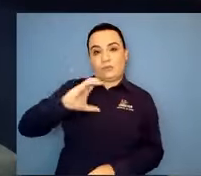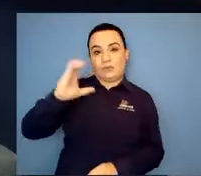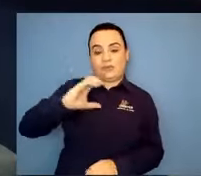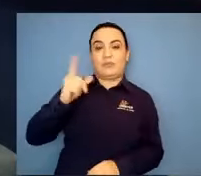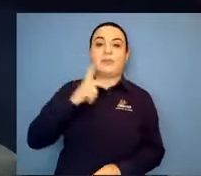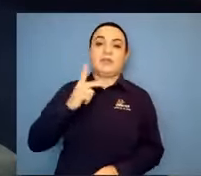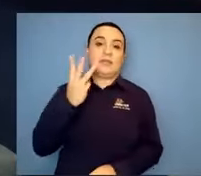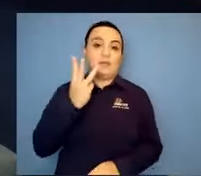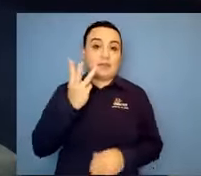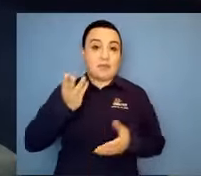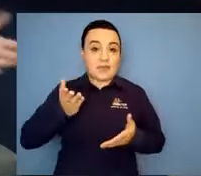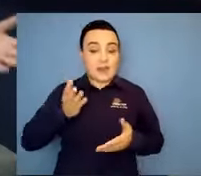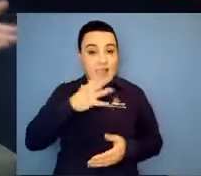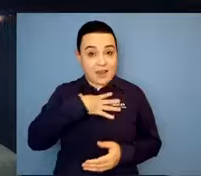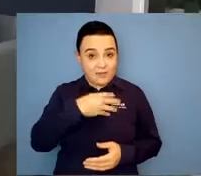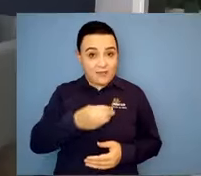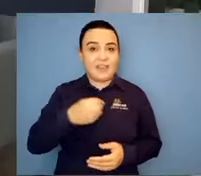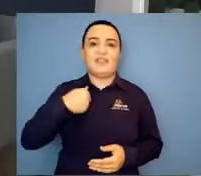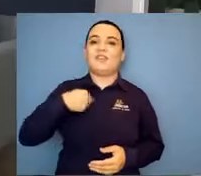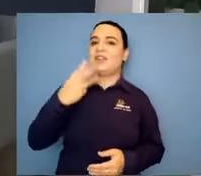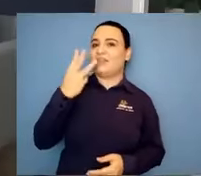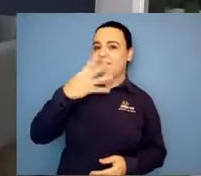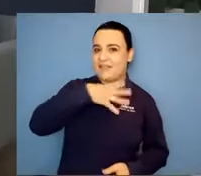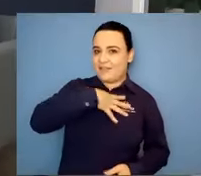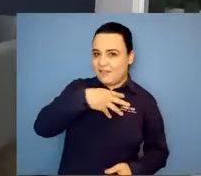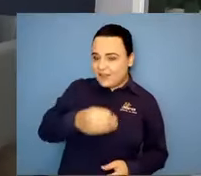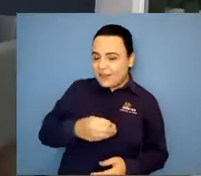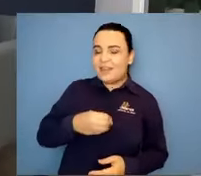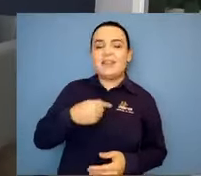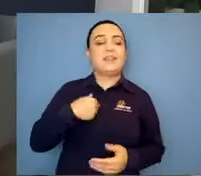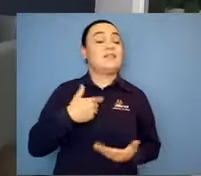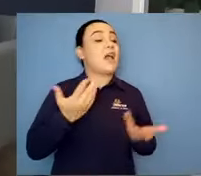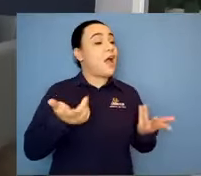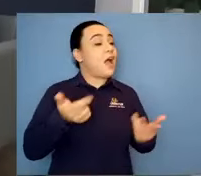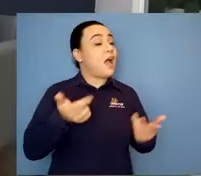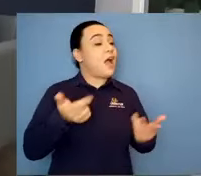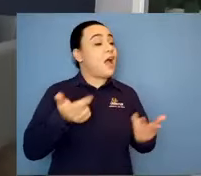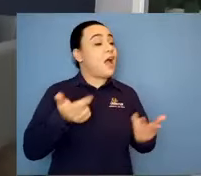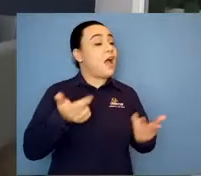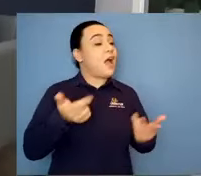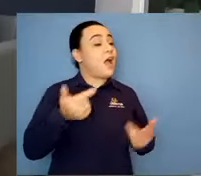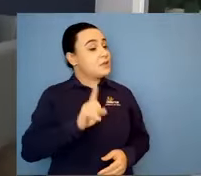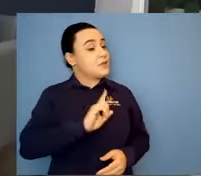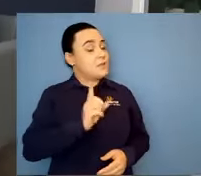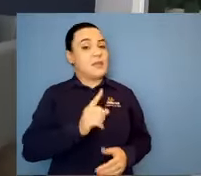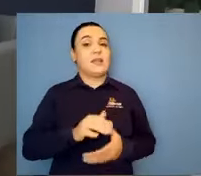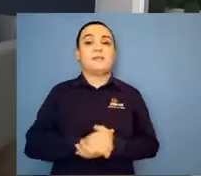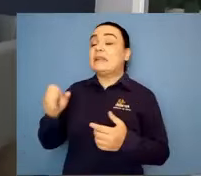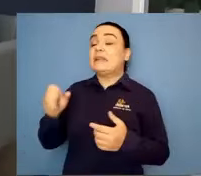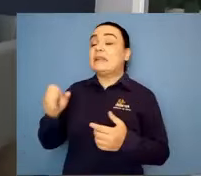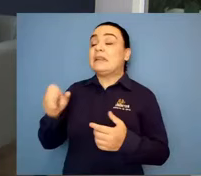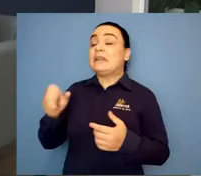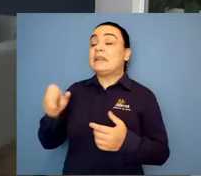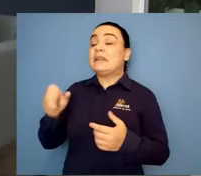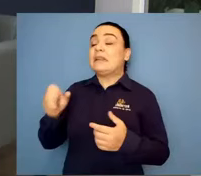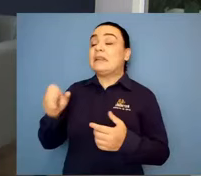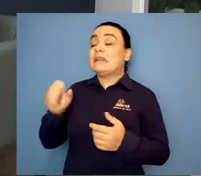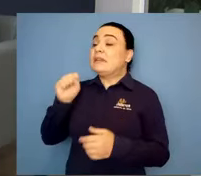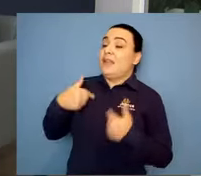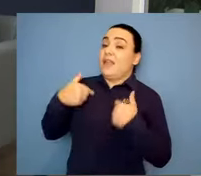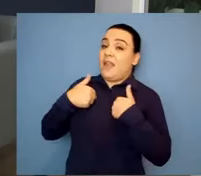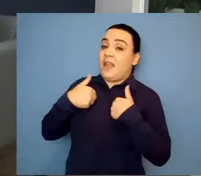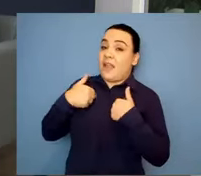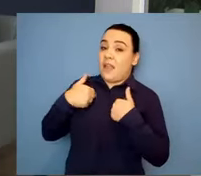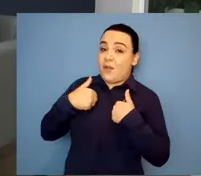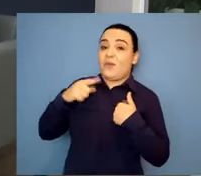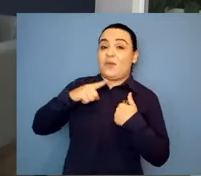sabia. Sim, é, a mãe atípica acaba, principalmente nas redes sociais, mostrando o filho atípico, né.